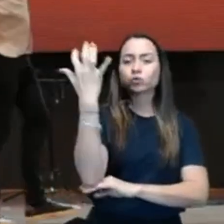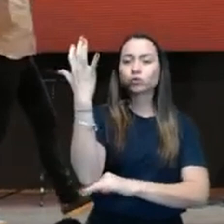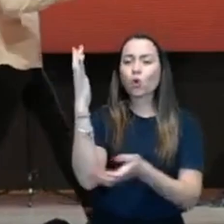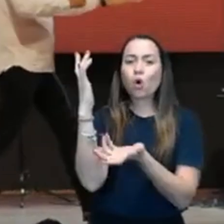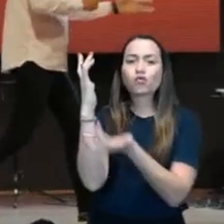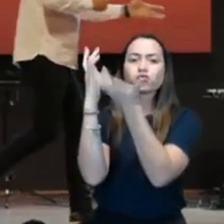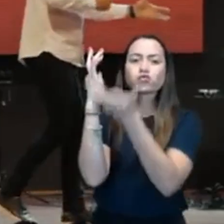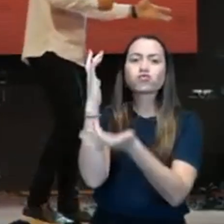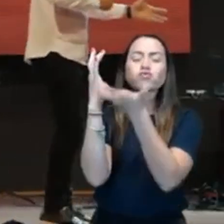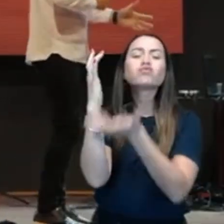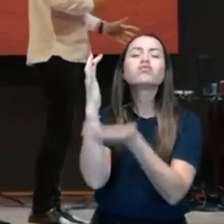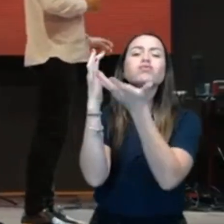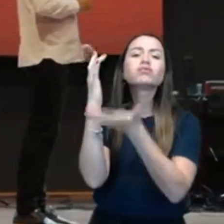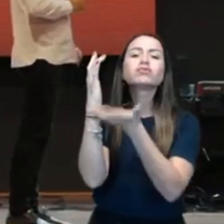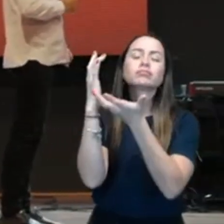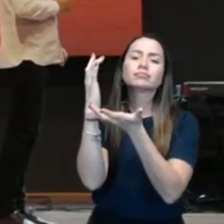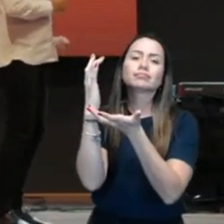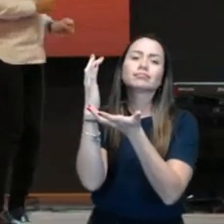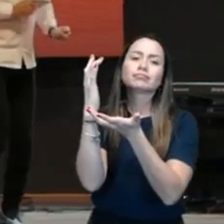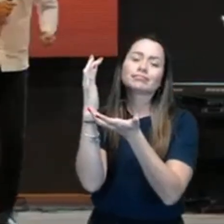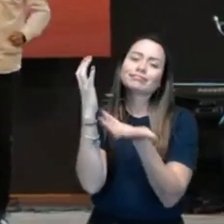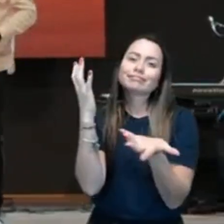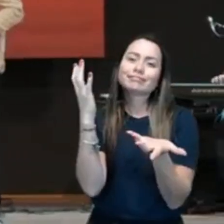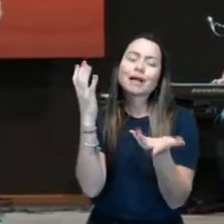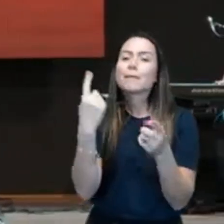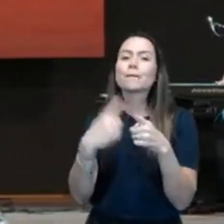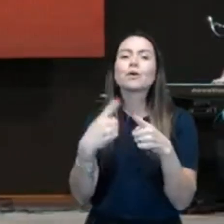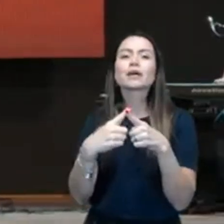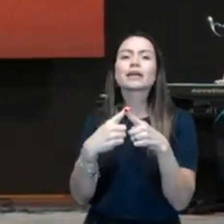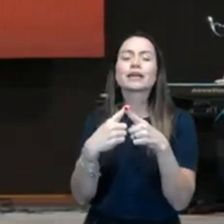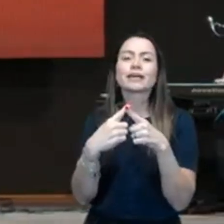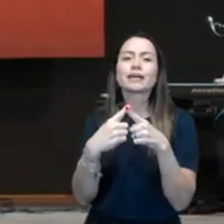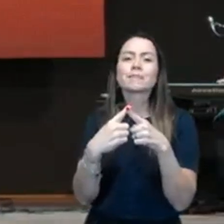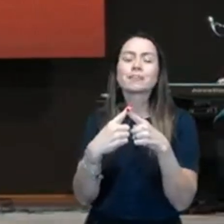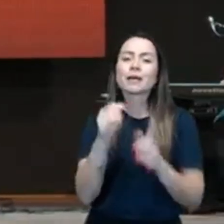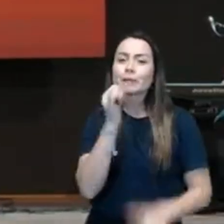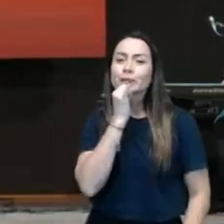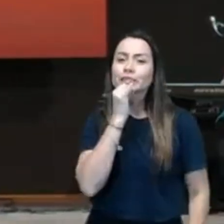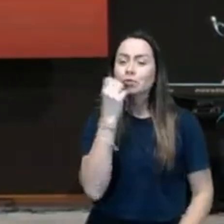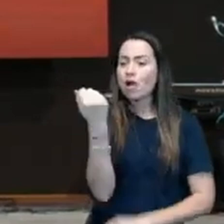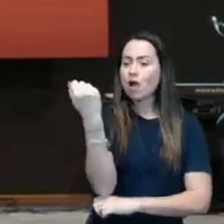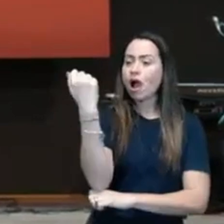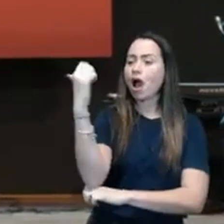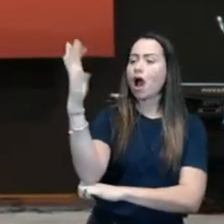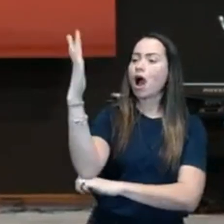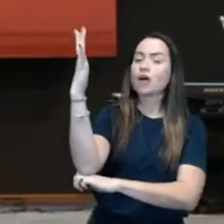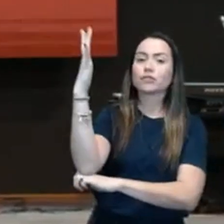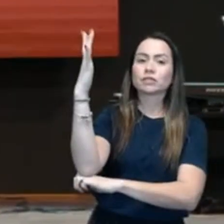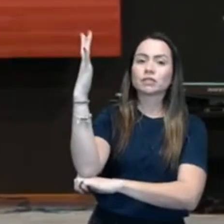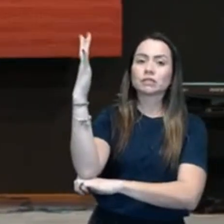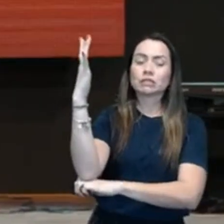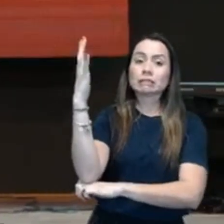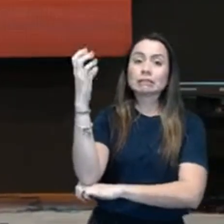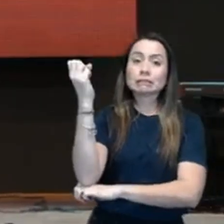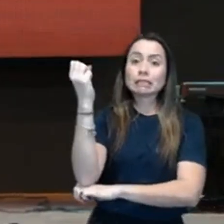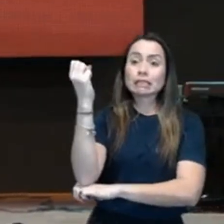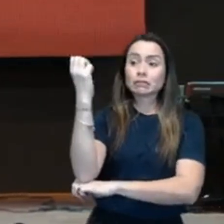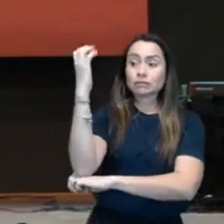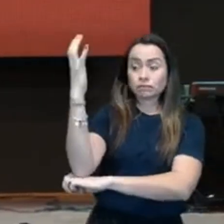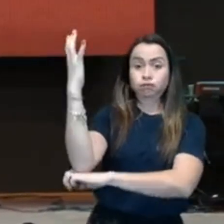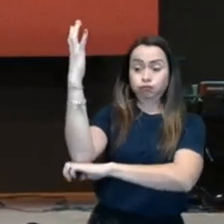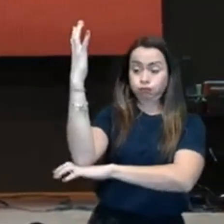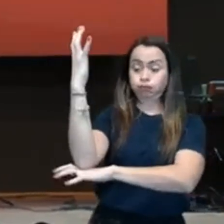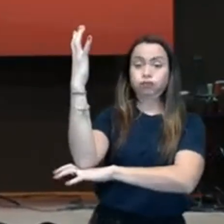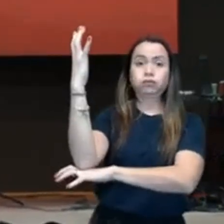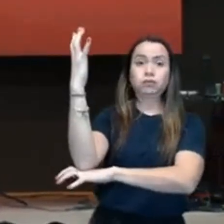fala que o fruto é uma consequência de quem permanece. E não o contrário. Não é o fruto que me faz permanecer, é a